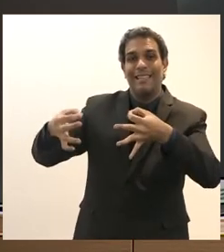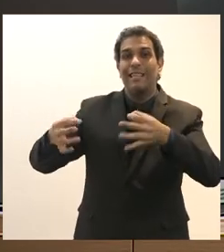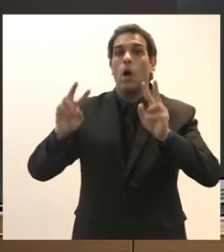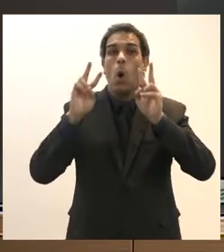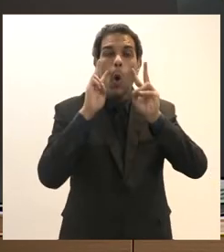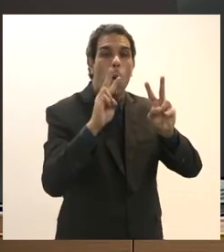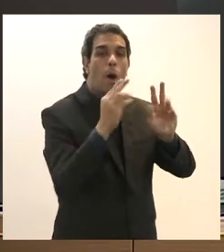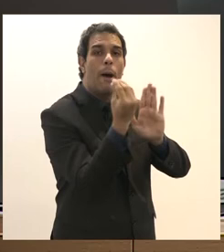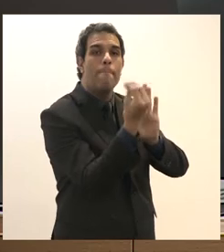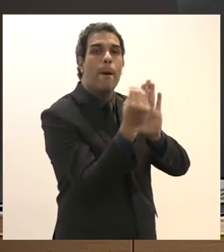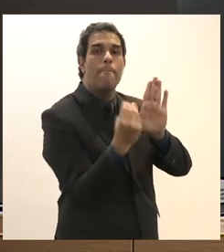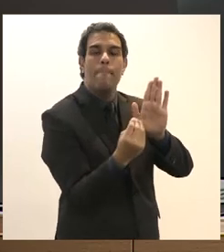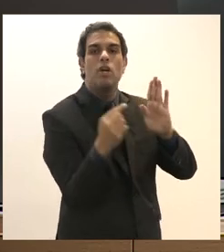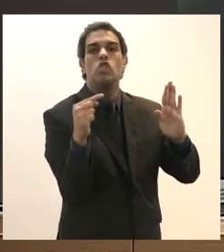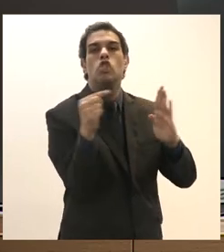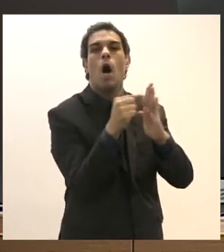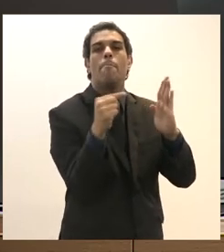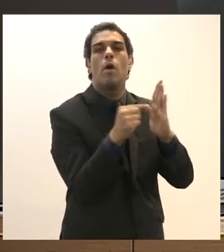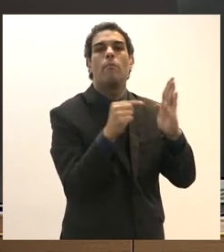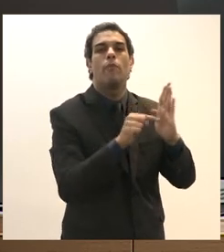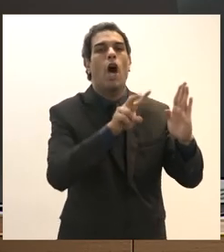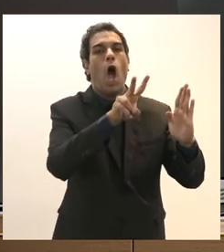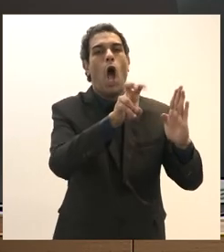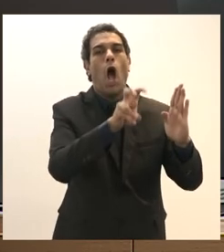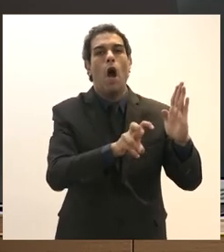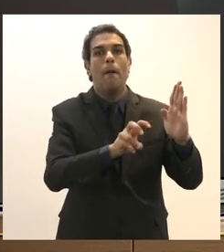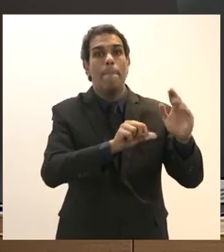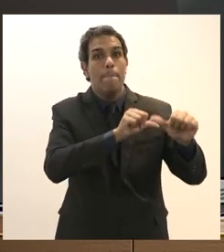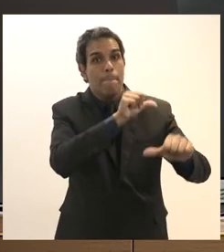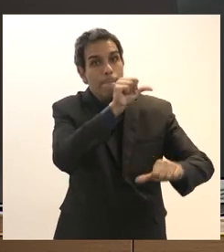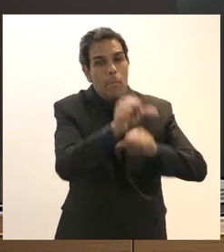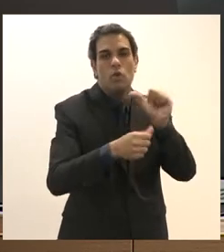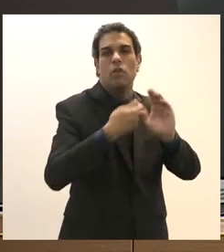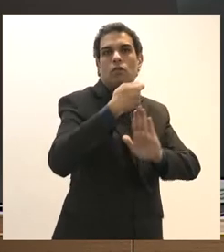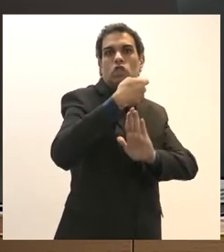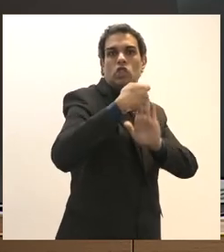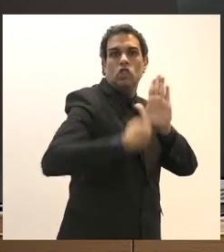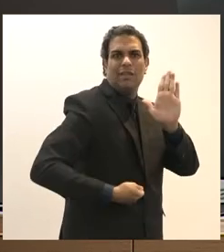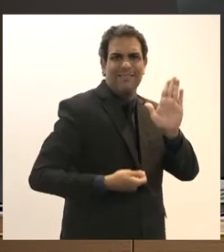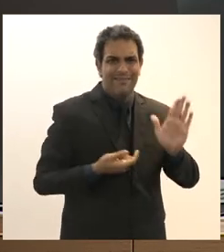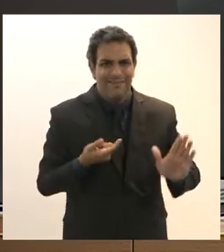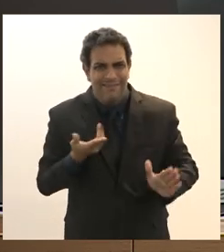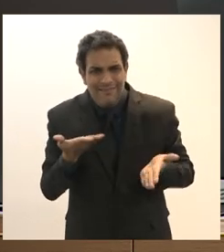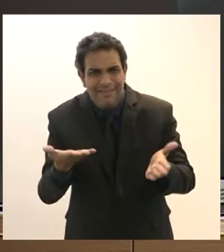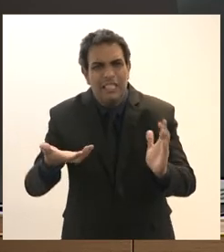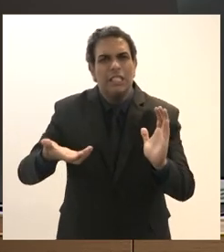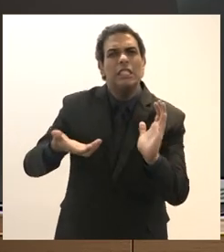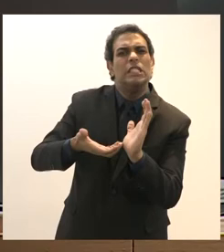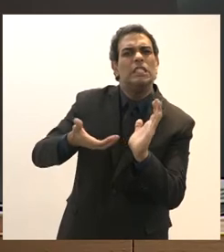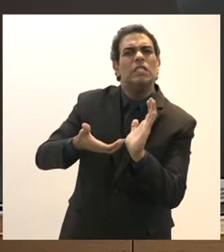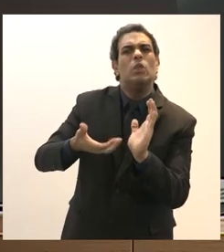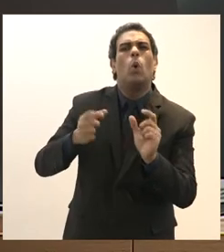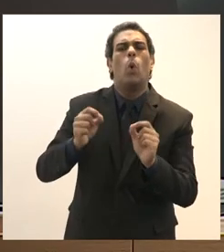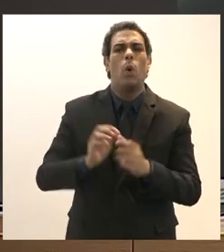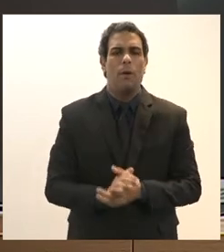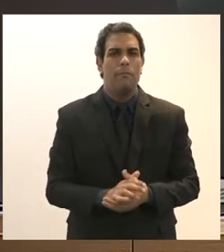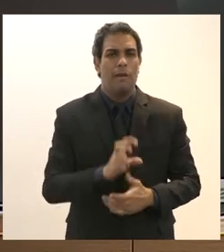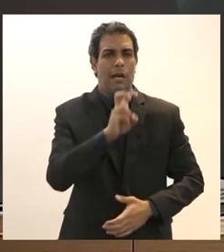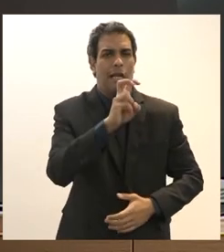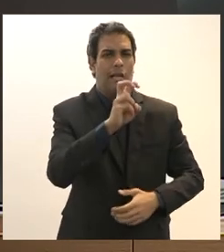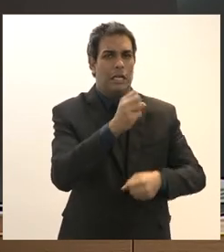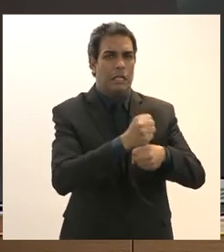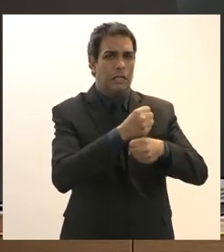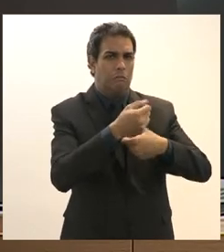modificações tópicas mas não imaginar que o congresso nacional a partir do quinto ano de